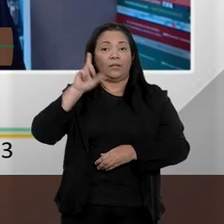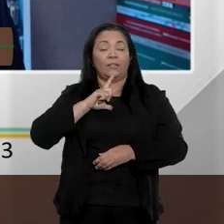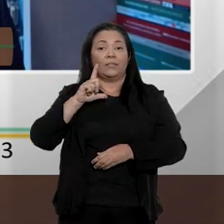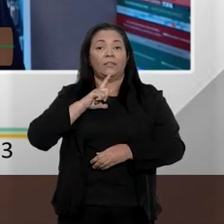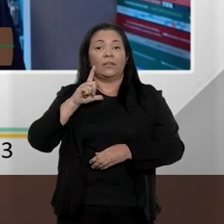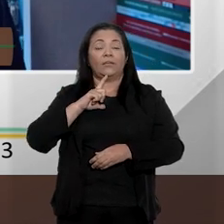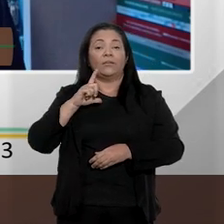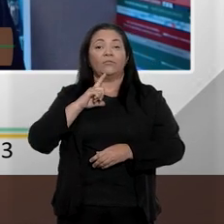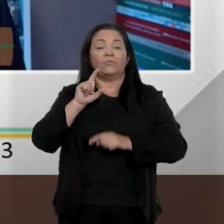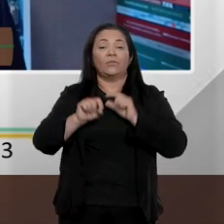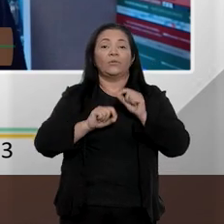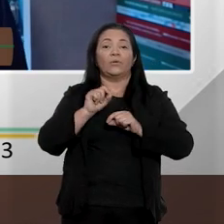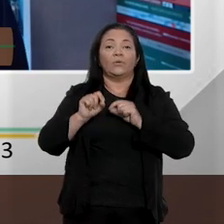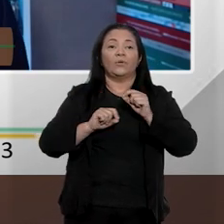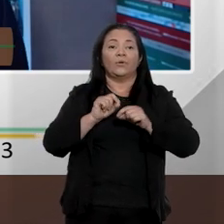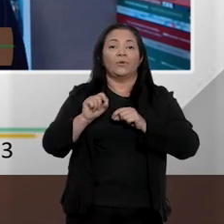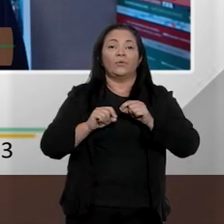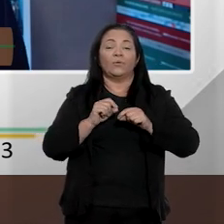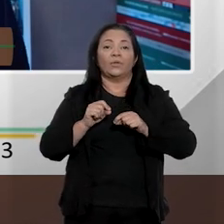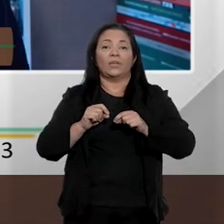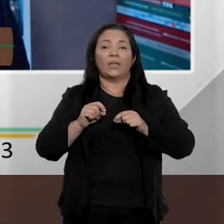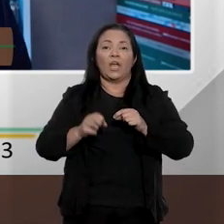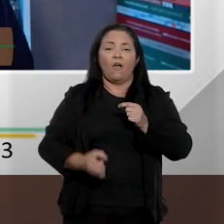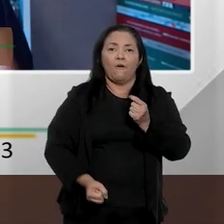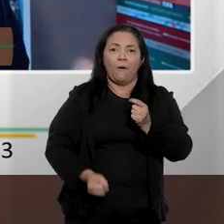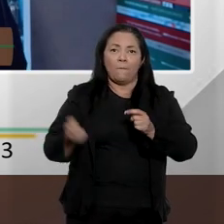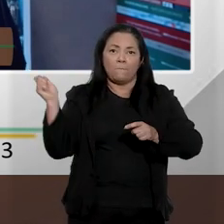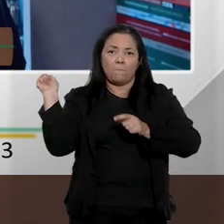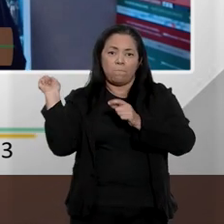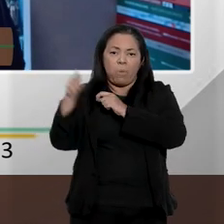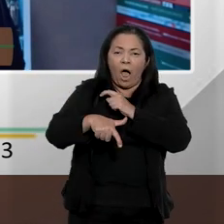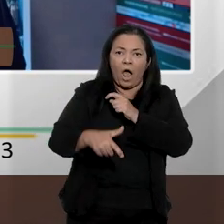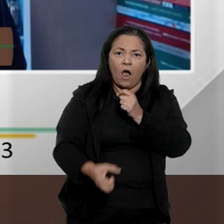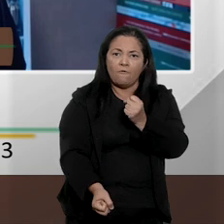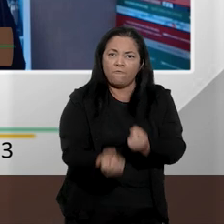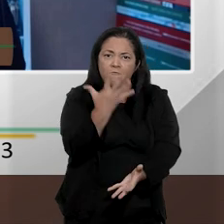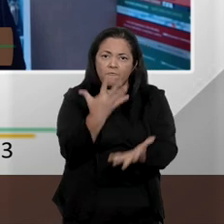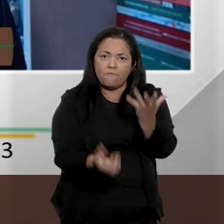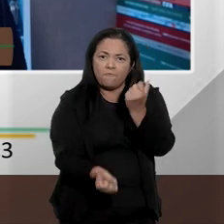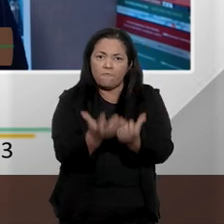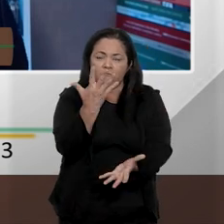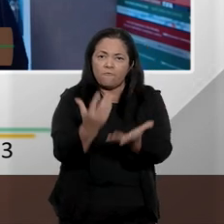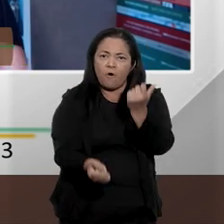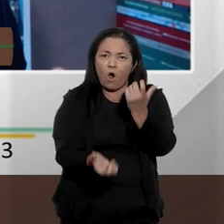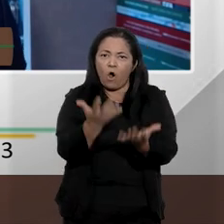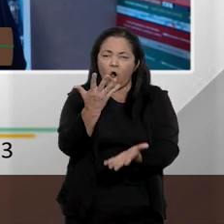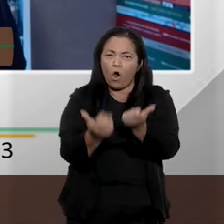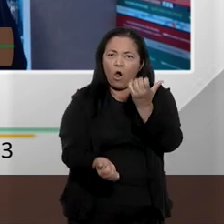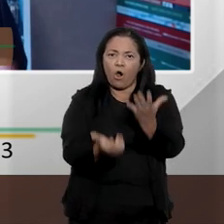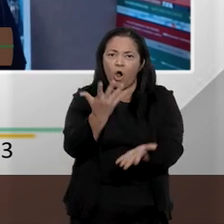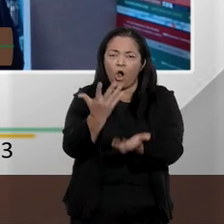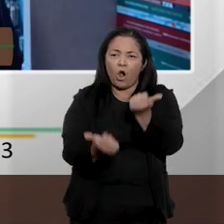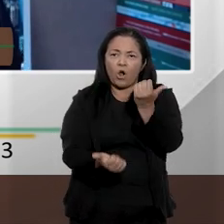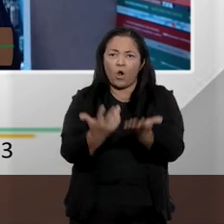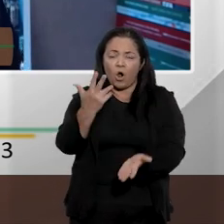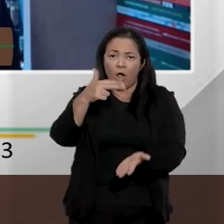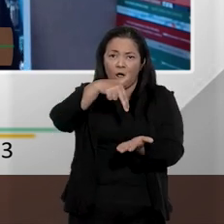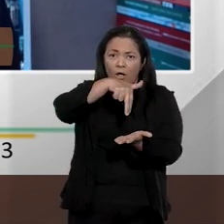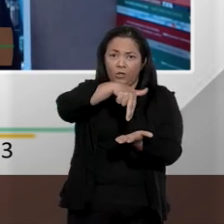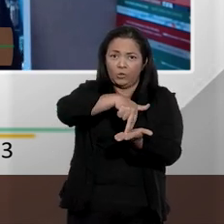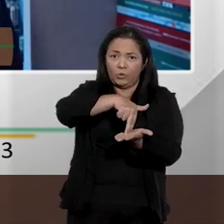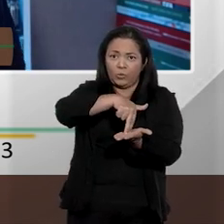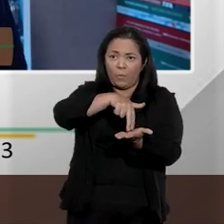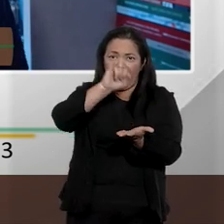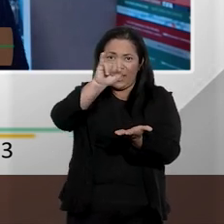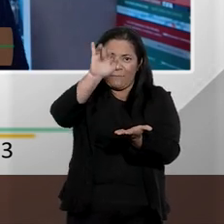depredação com o ateamento de fogo a uma imagem de uma referência dos terreiros